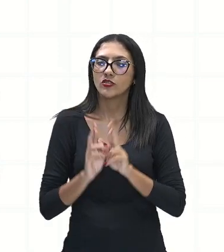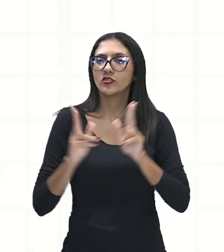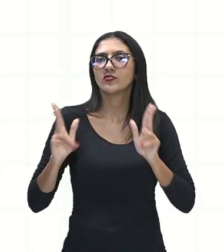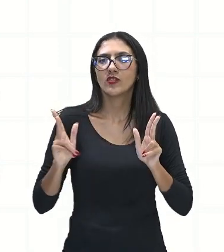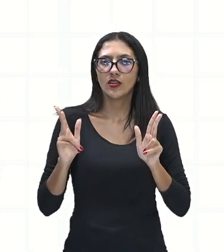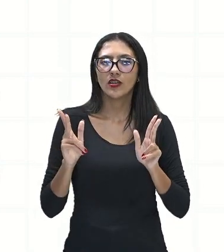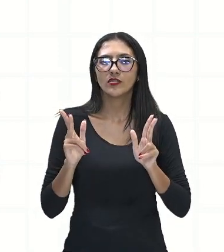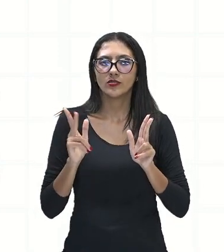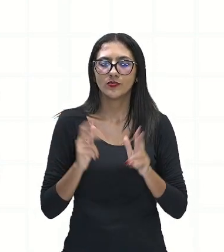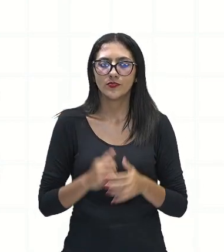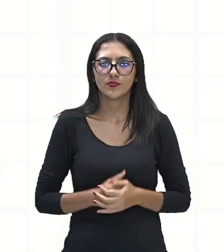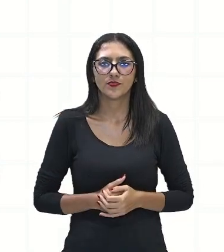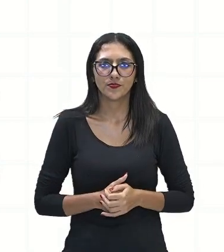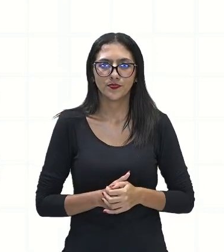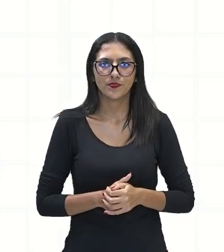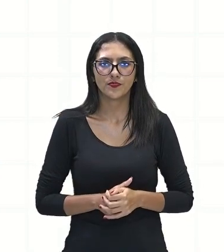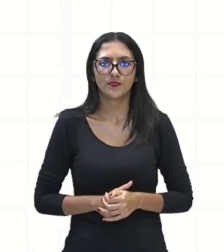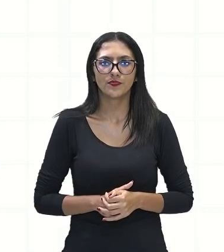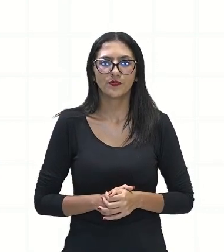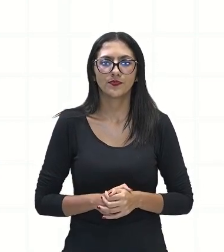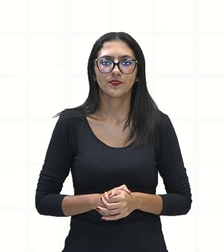planta, a flor, certo?